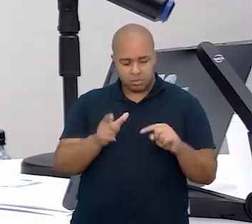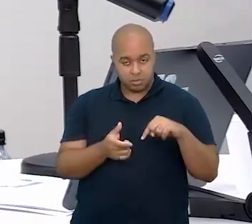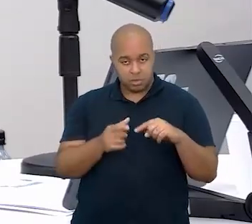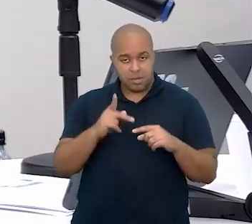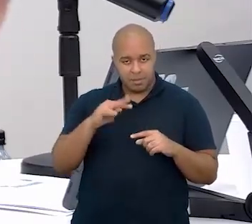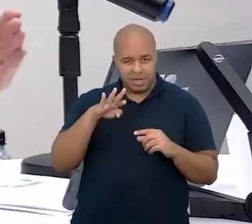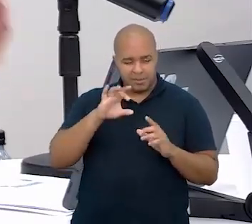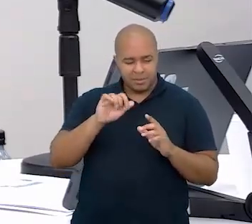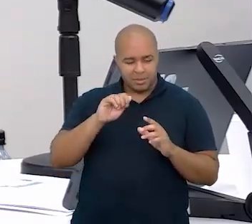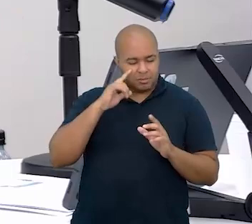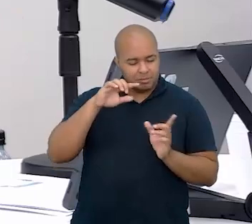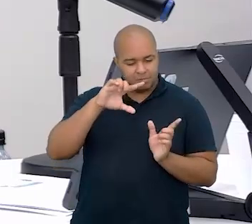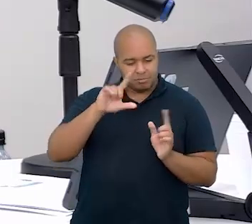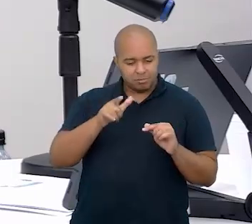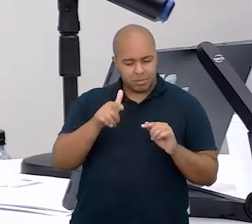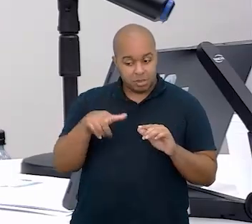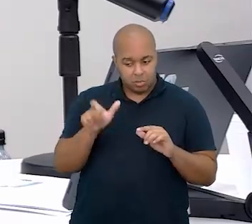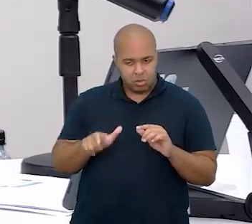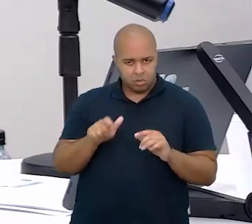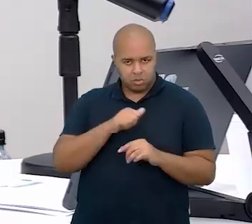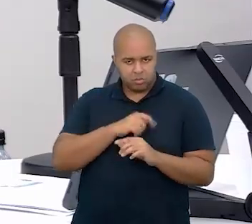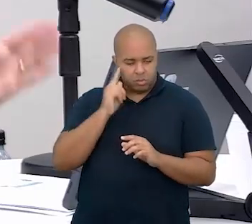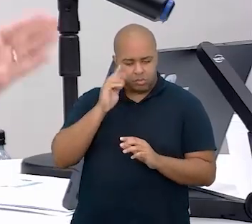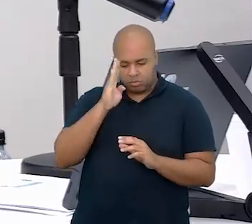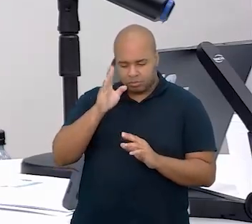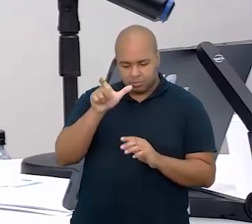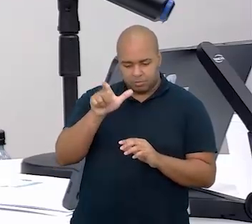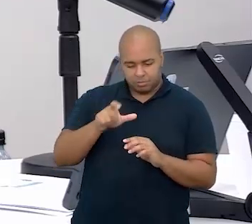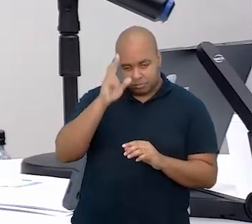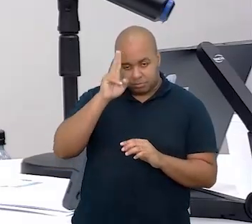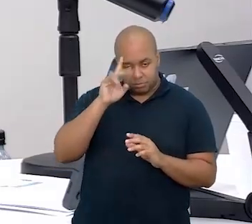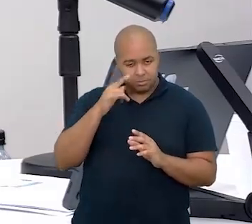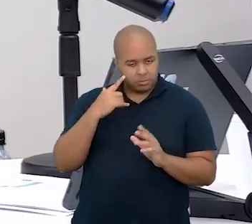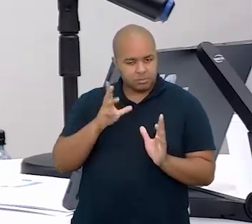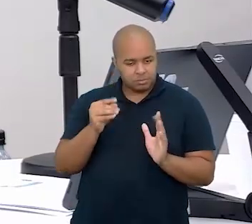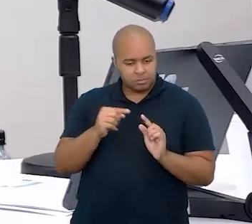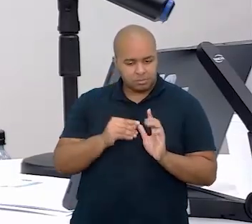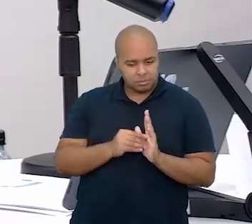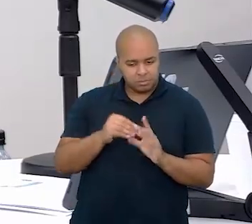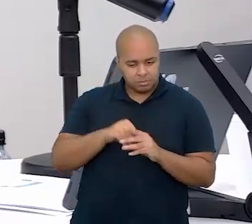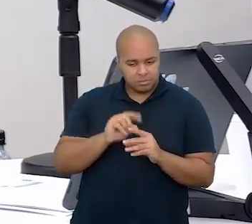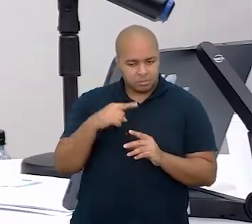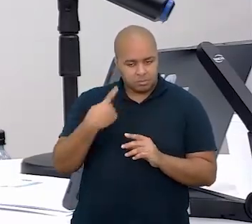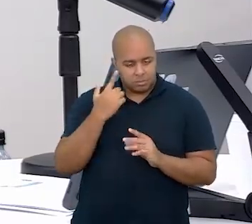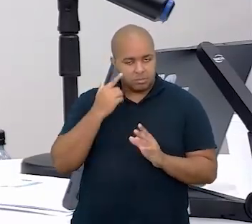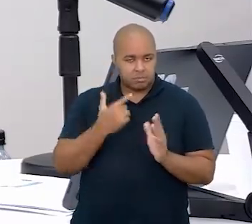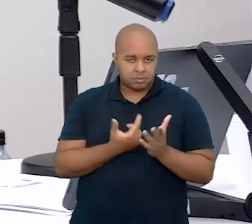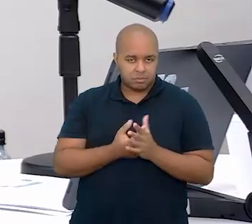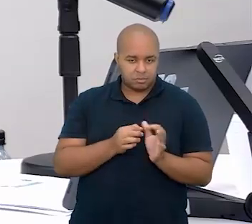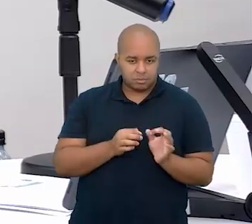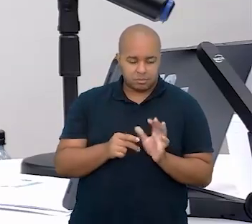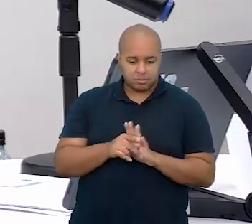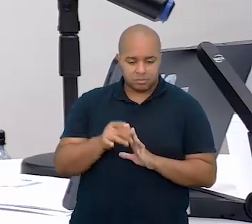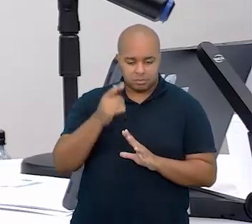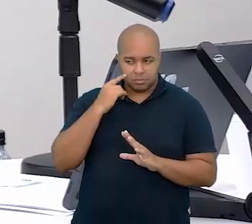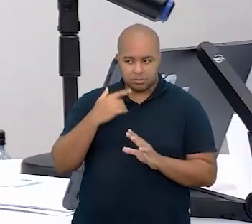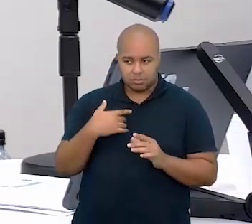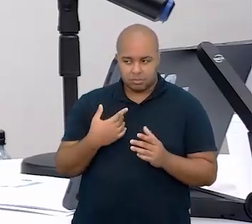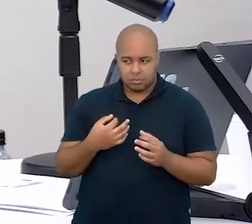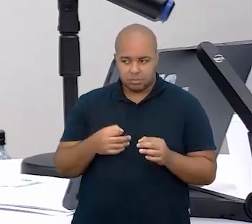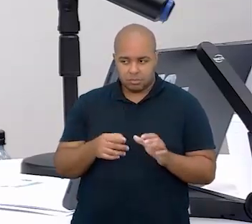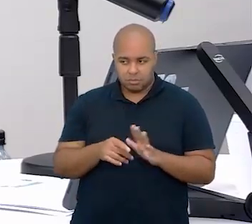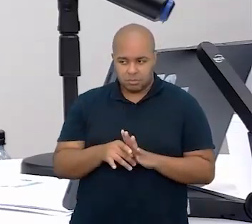coloca o aluno como protagonista. E isso já está preconizado dentro dos nossos documentos, quando a gente fala sobre